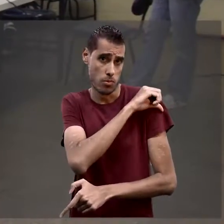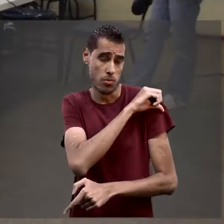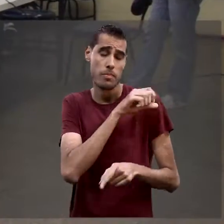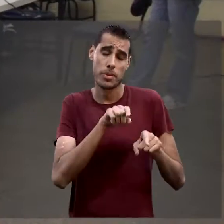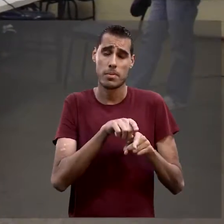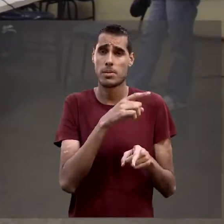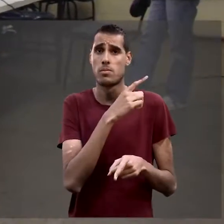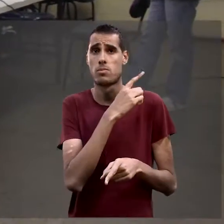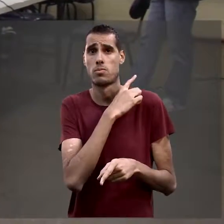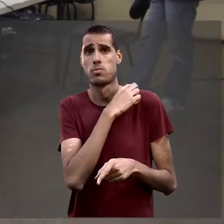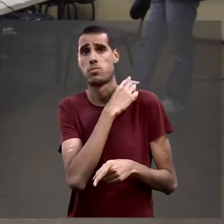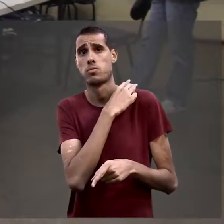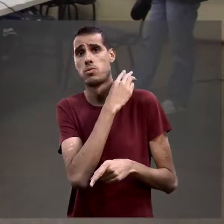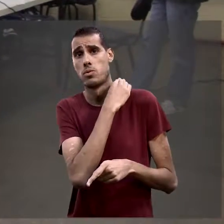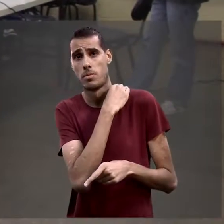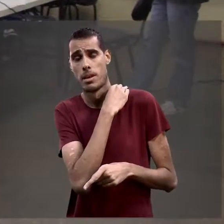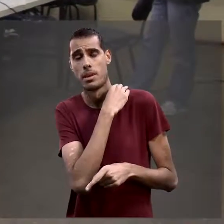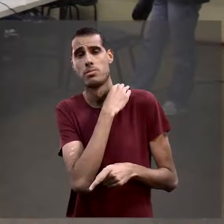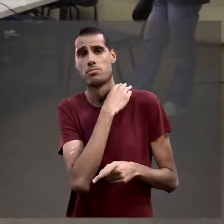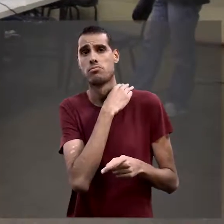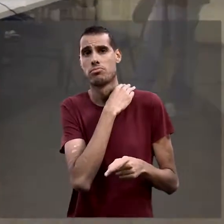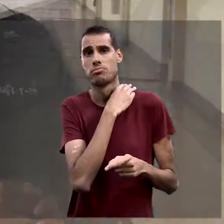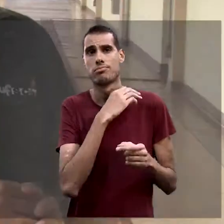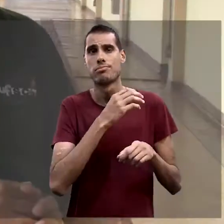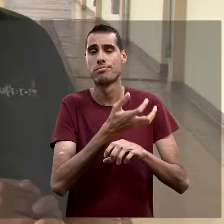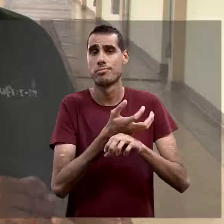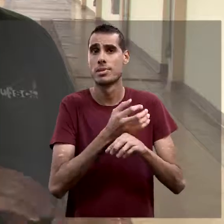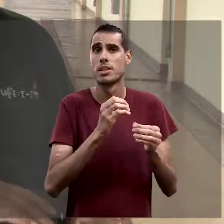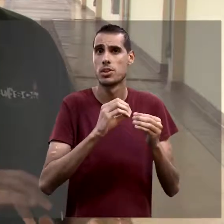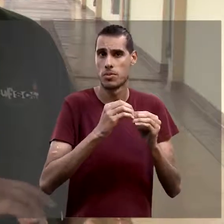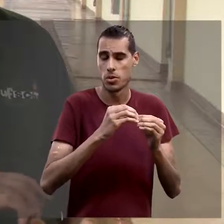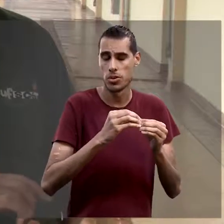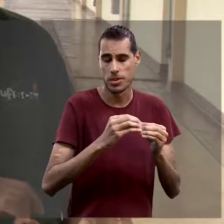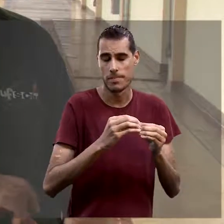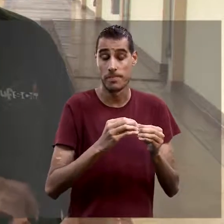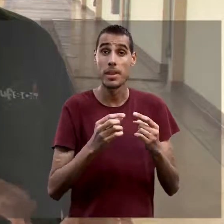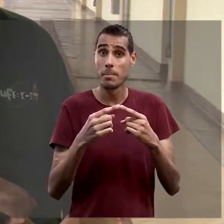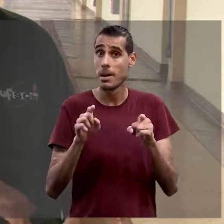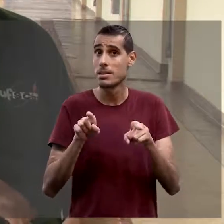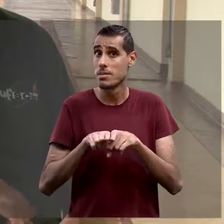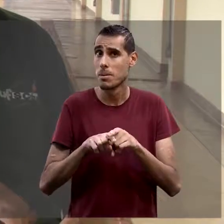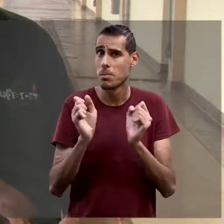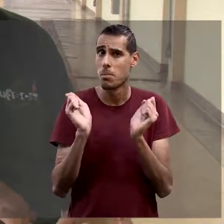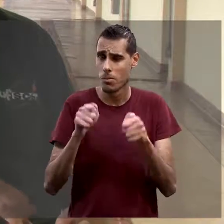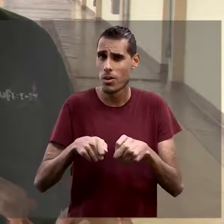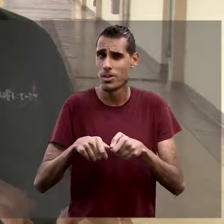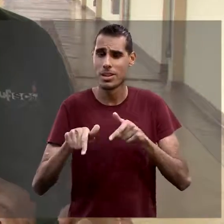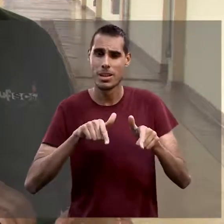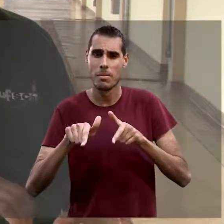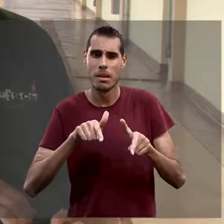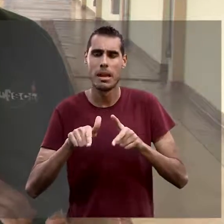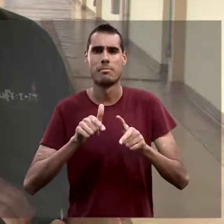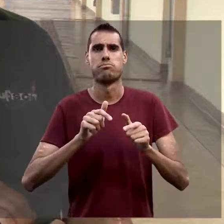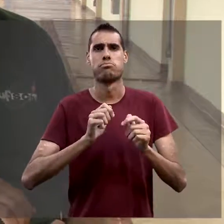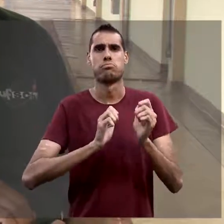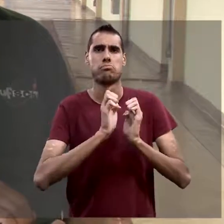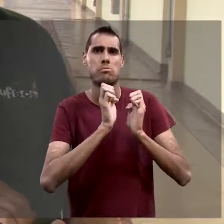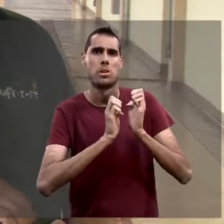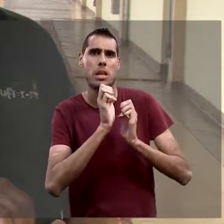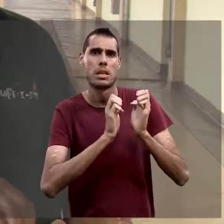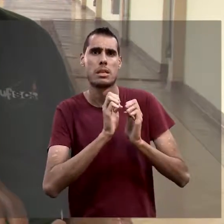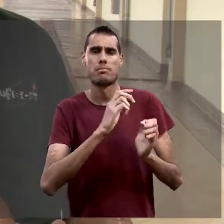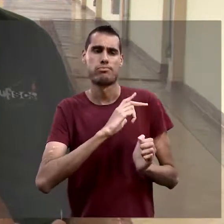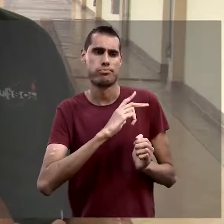e no ensino médio, nas disciplinas de biologia. Mas também a oportunidade de trabalhar em instituições privadas e indústrias,